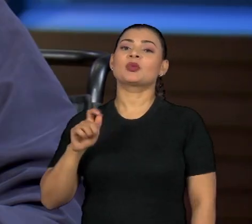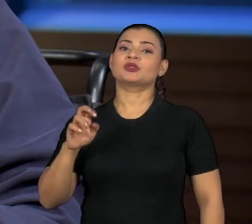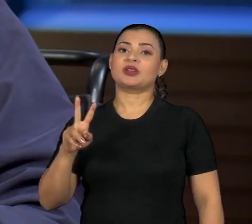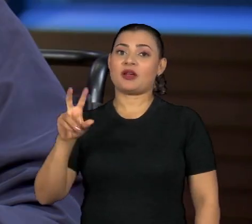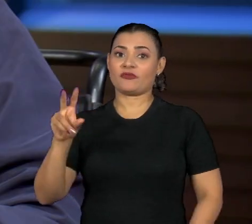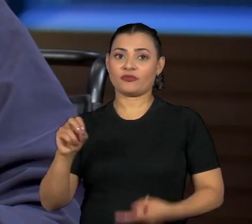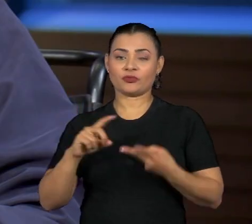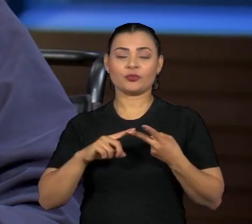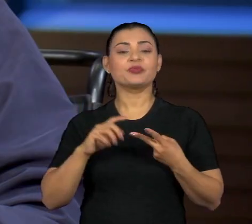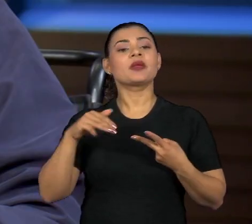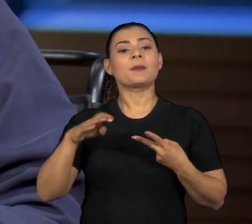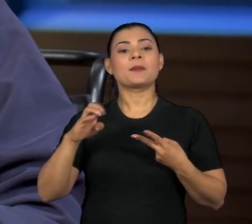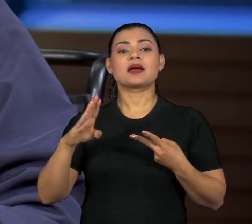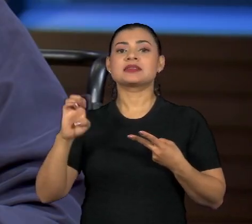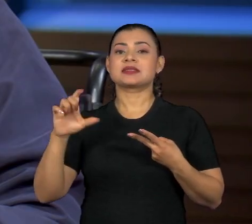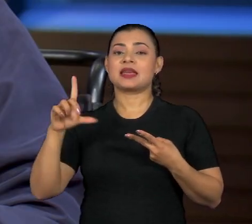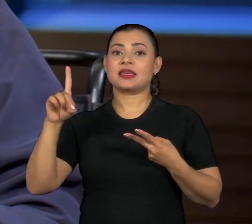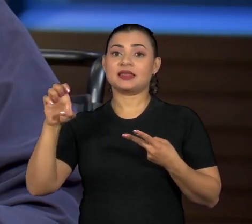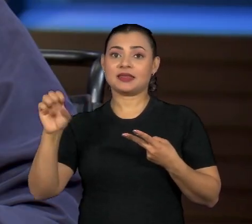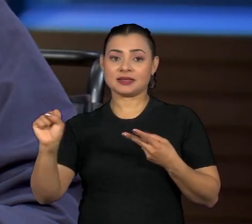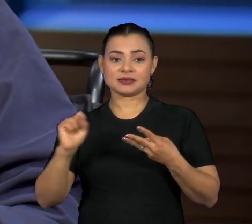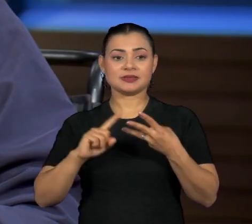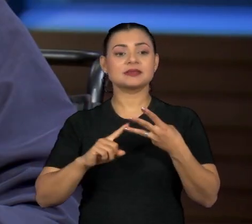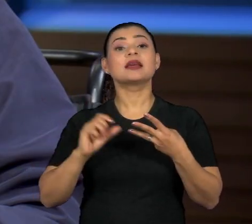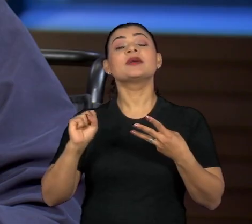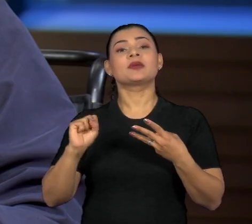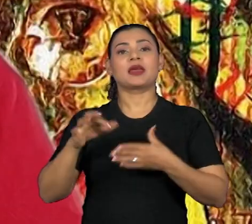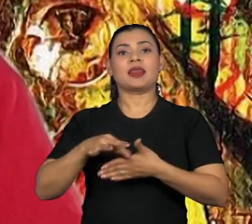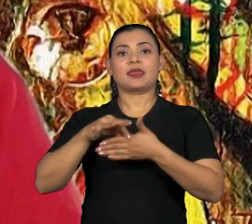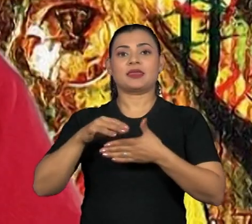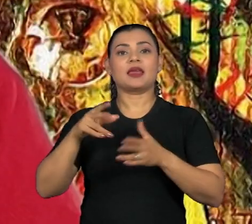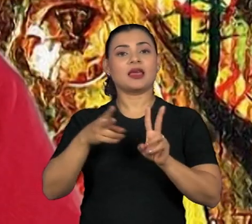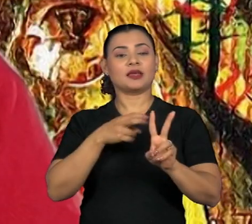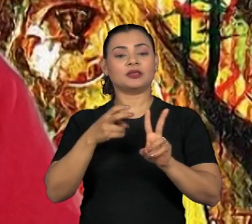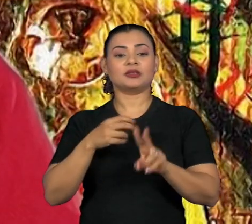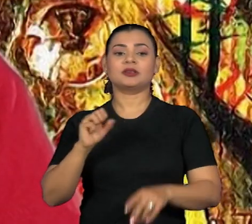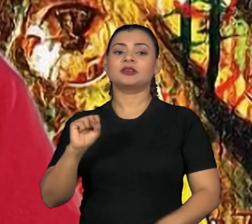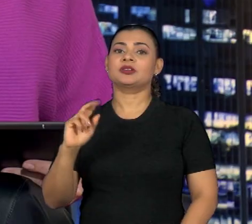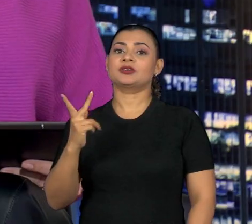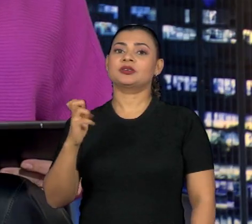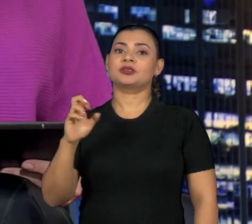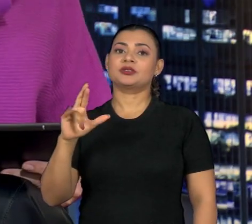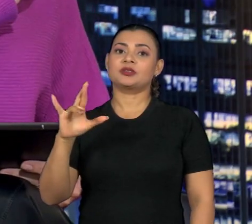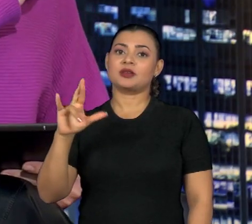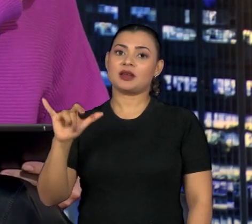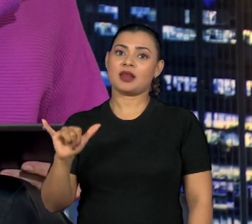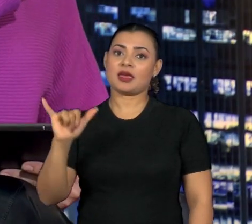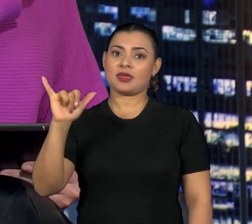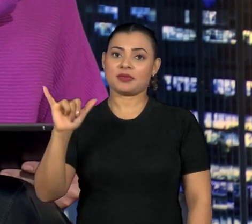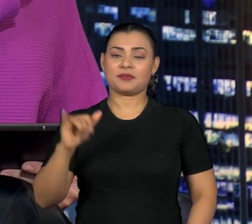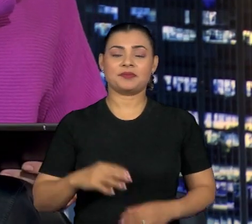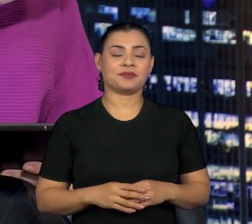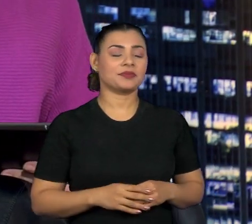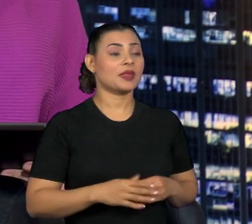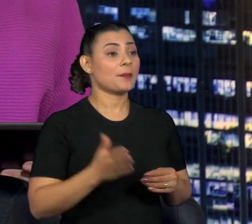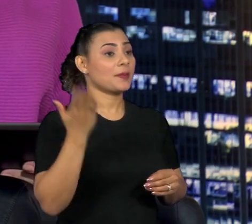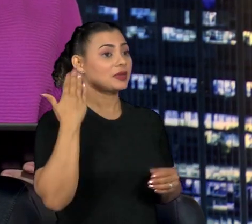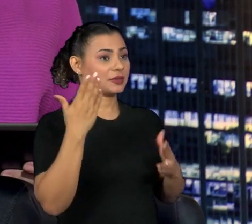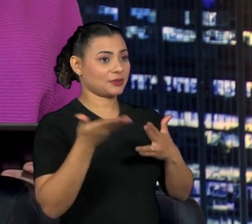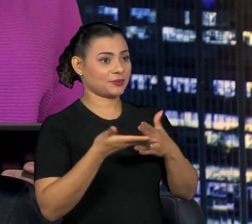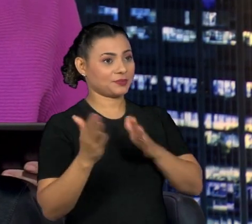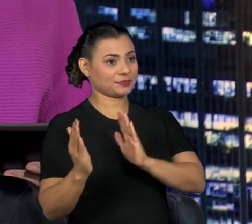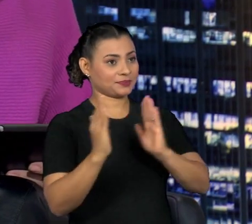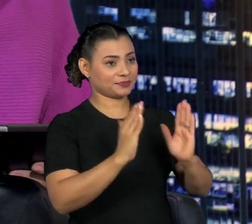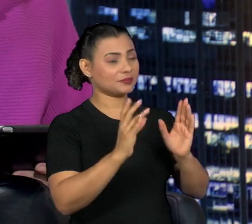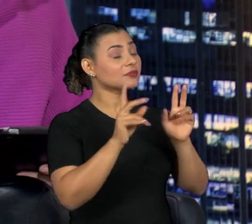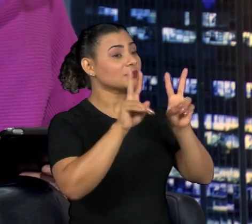Veronese, coordenador da SOS Mata Atlântica, e a liderança indígena Shirley Krenak. Vou voltar um pouquinho, no bloco anterior nós falamos da importância